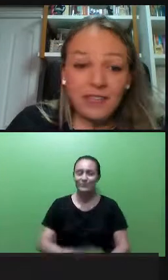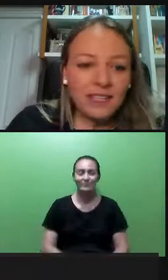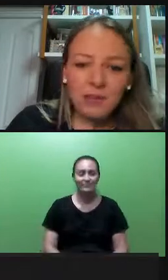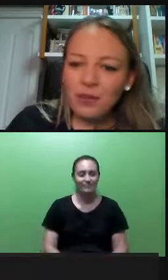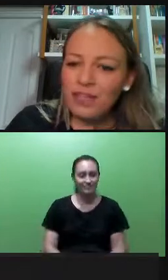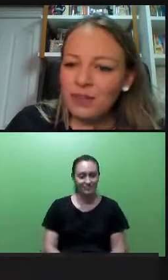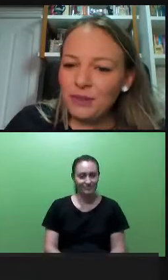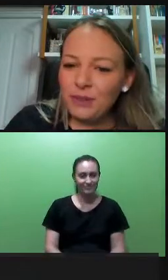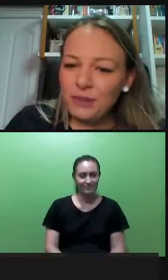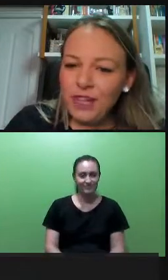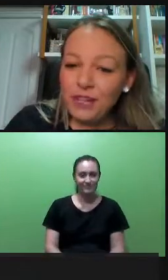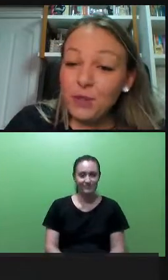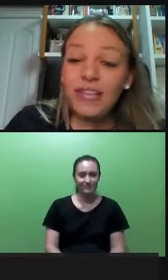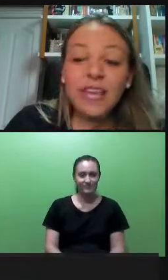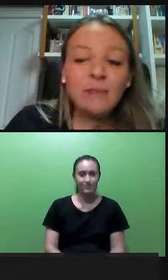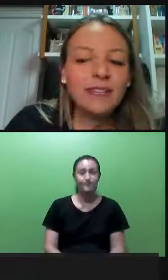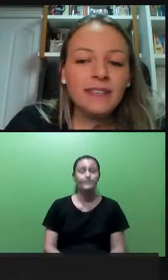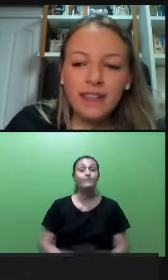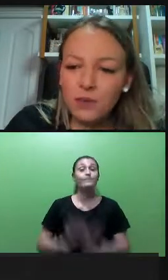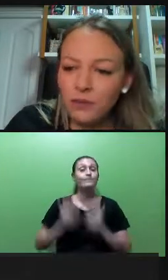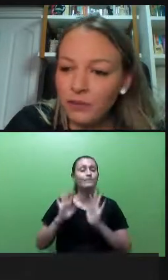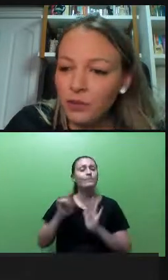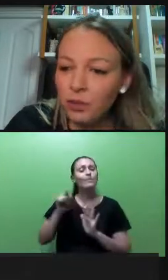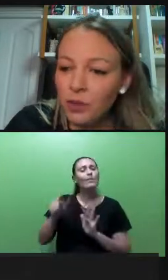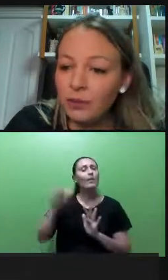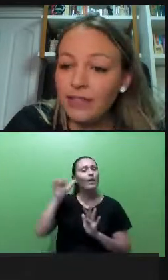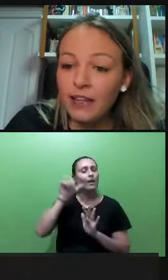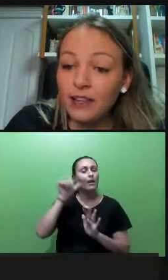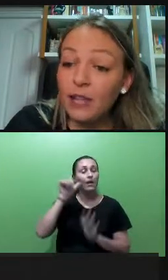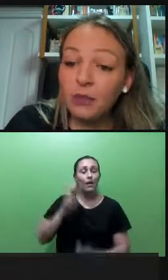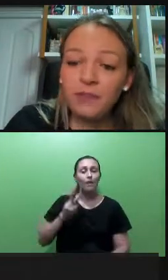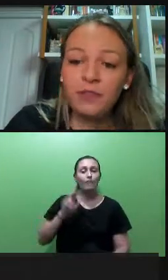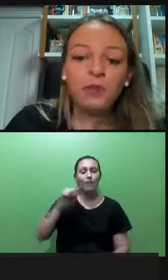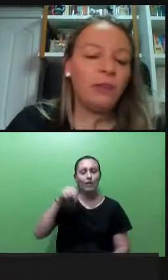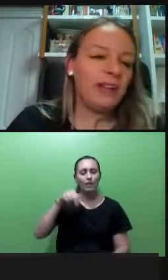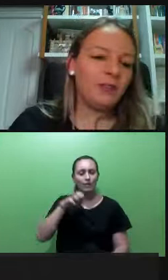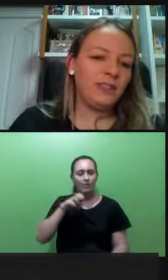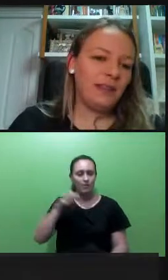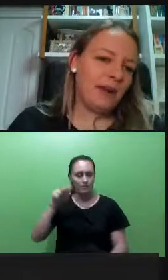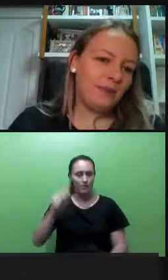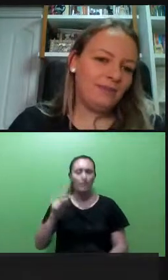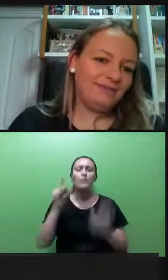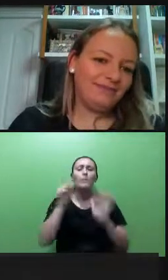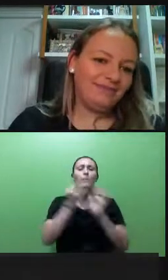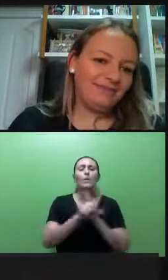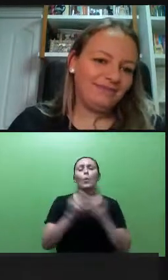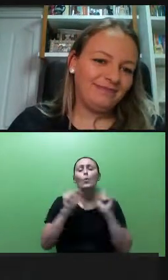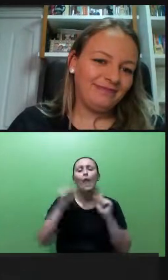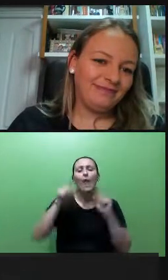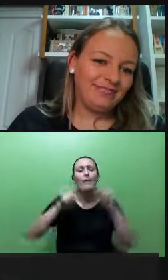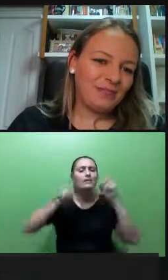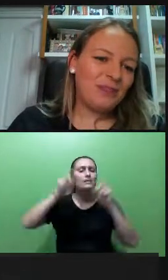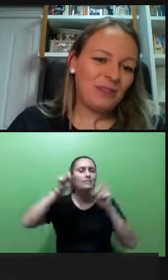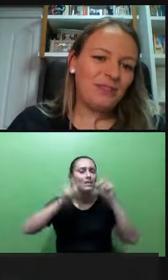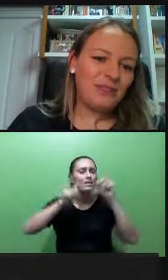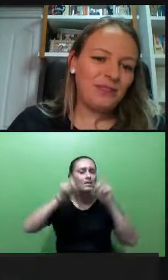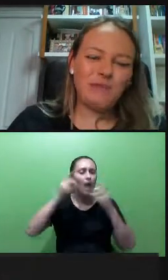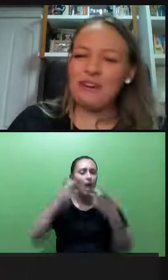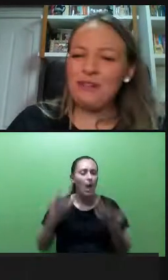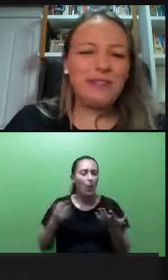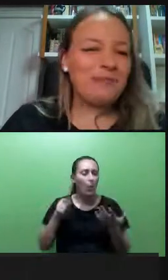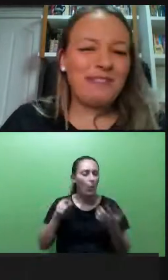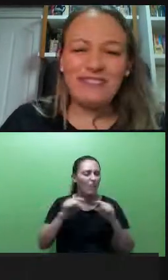A Vanessa mandou aqui no chat o que é expressão fenômeno teto de vidro no mercado de trabalho? Você